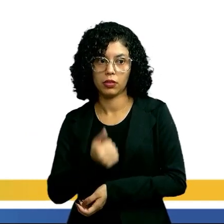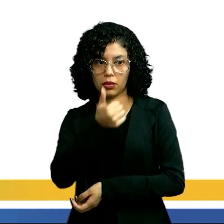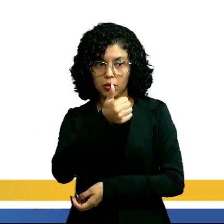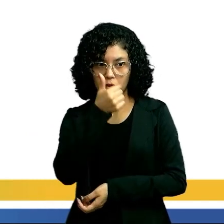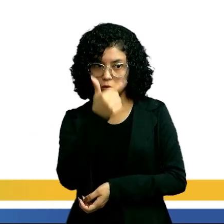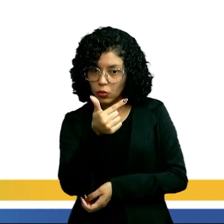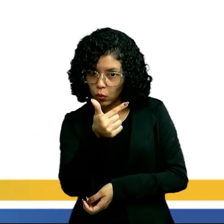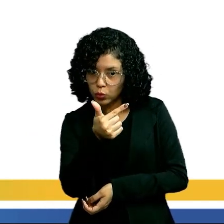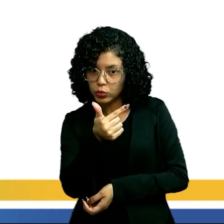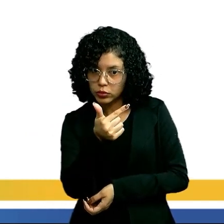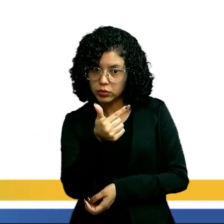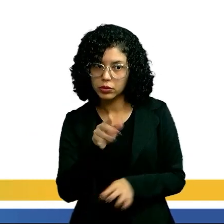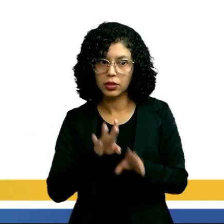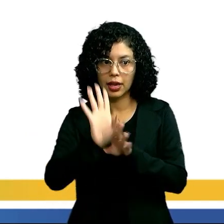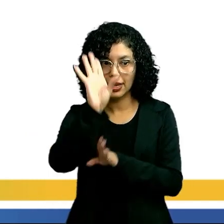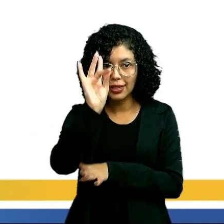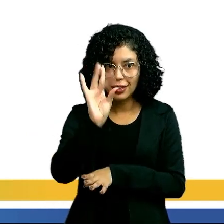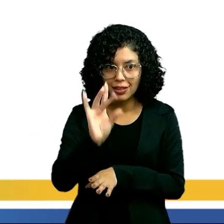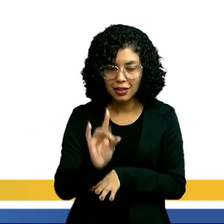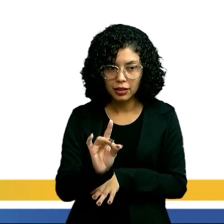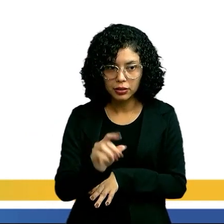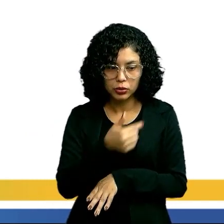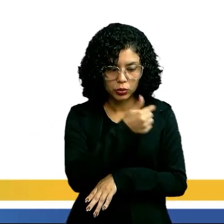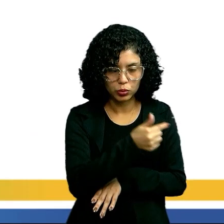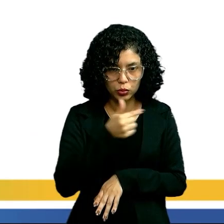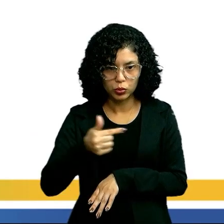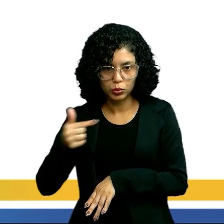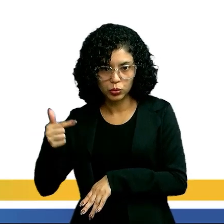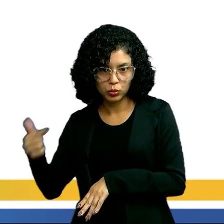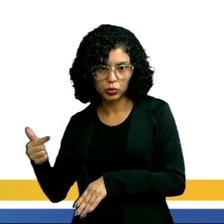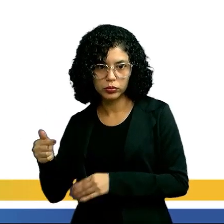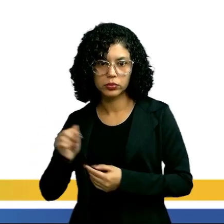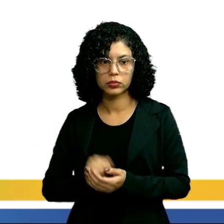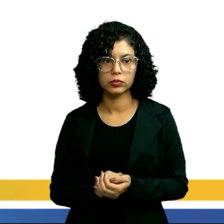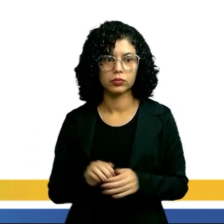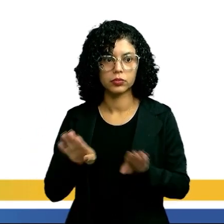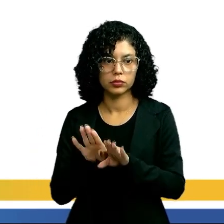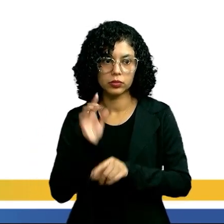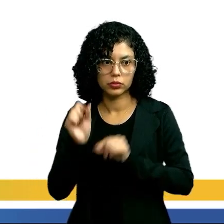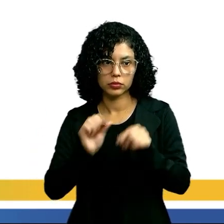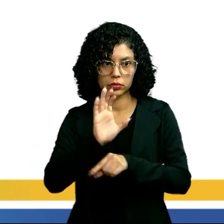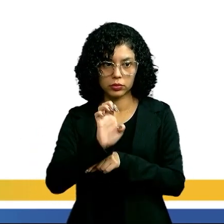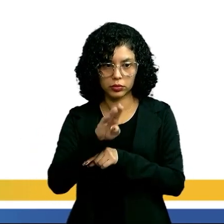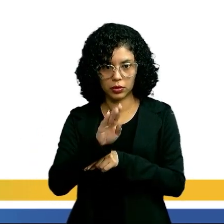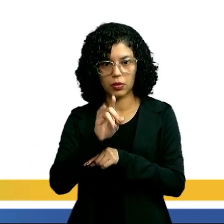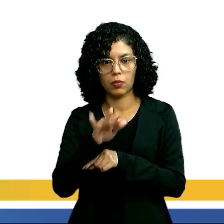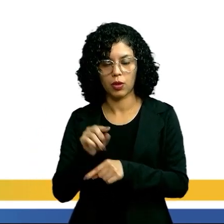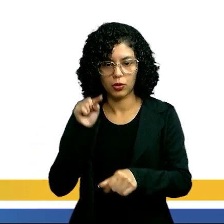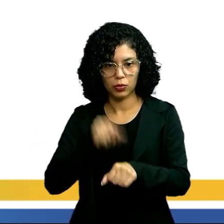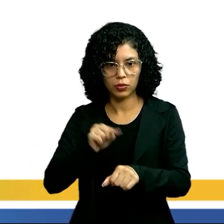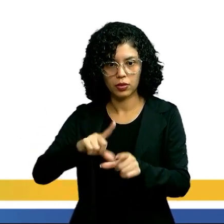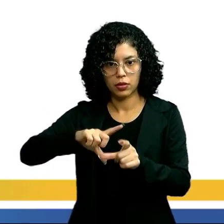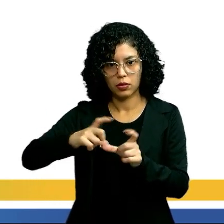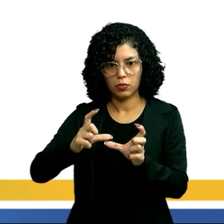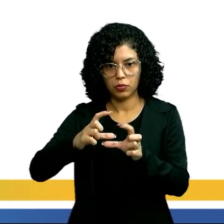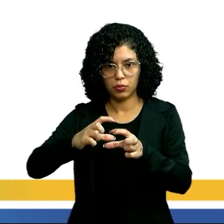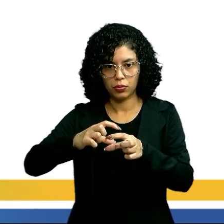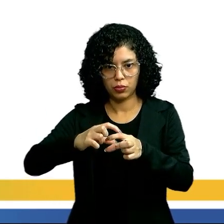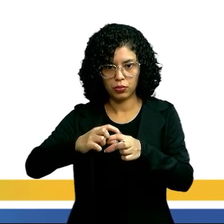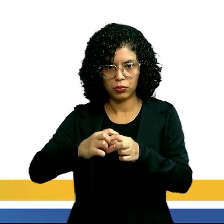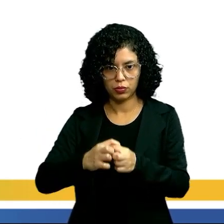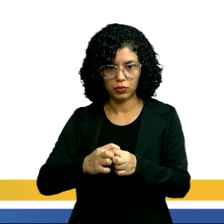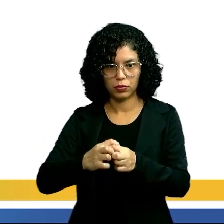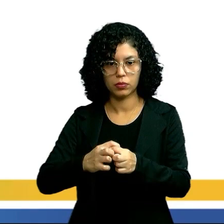dois pares em cada segmento, tá? Isso aqui é o emboar, é uma espécie, tá? De